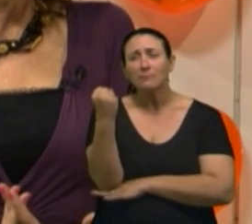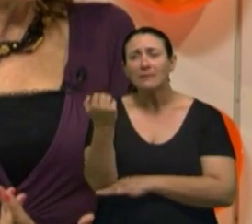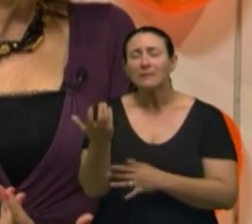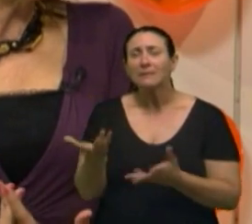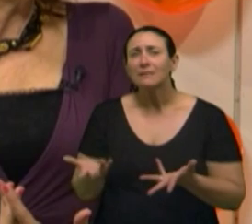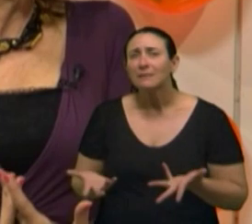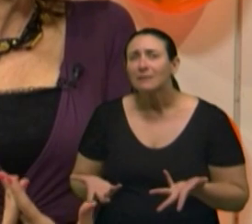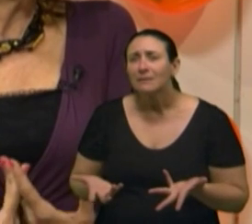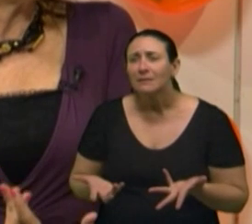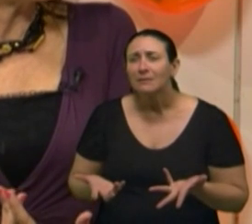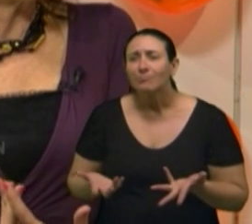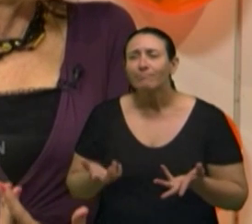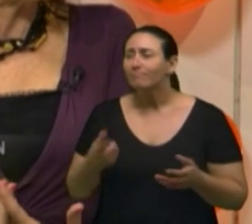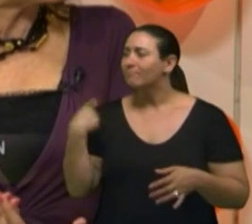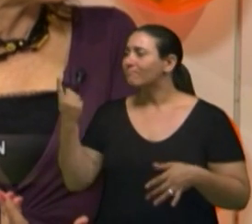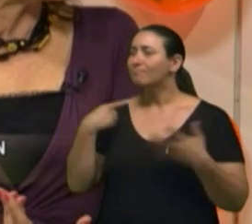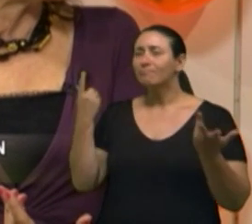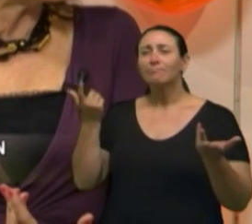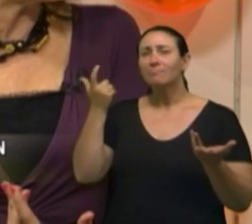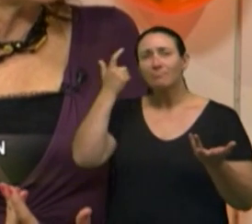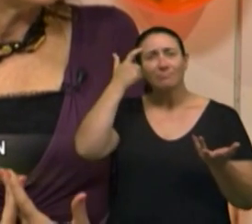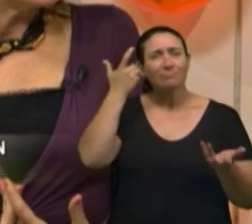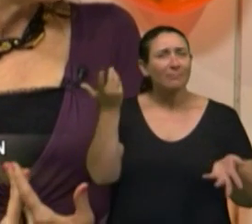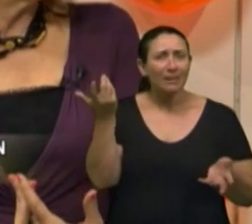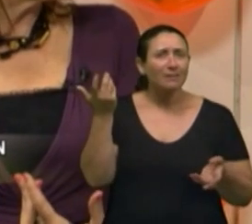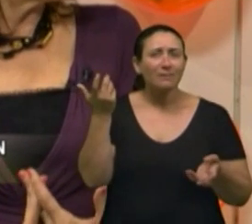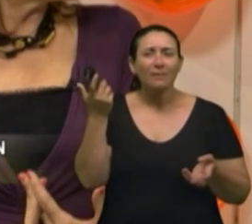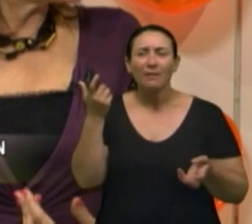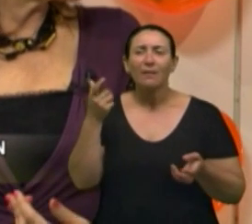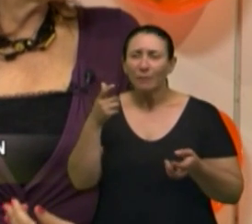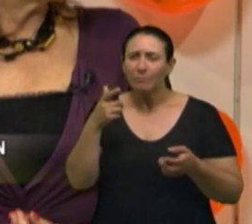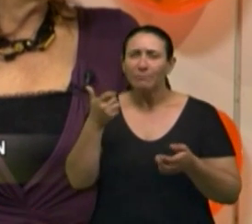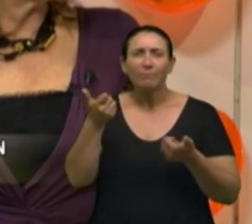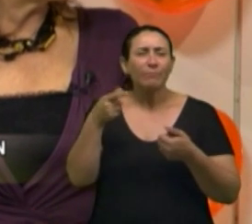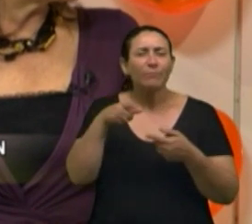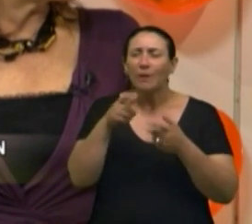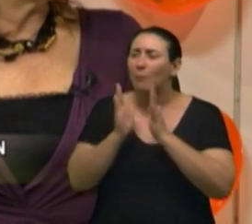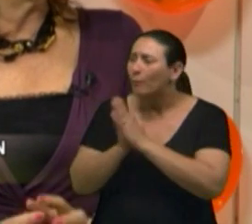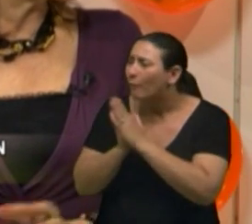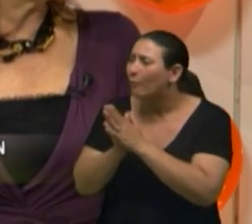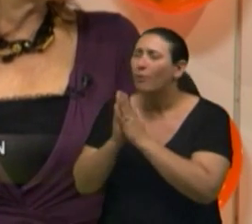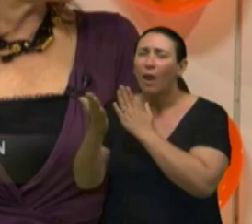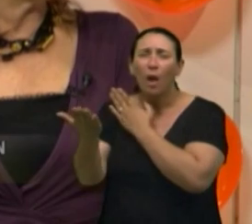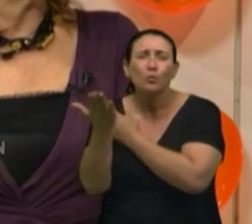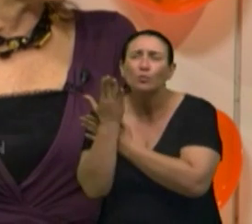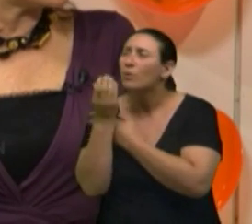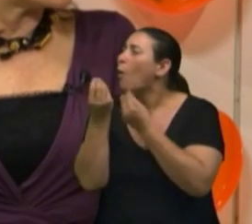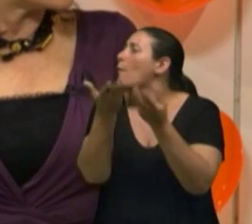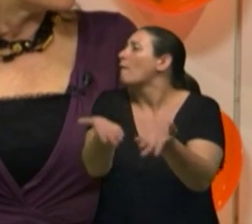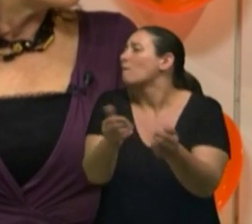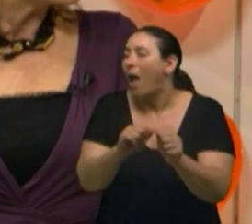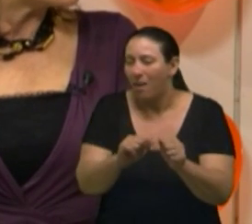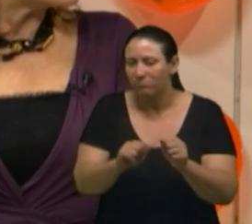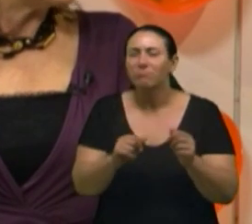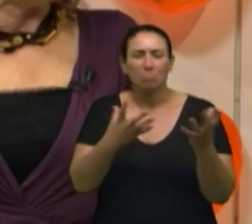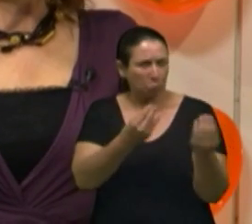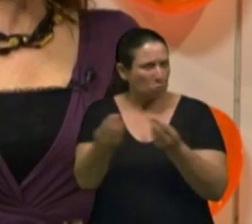o que fazer? Vocês estão há tanto tempo com essa experiência. Rosana, Fátima, por favor, nos ajudem. O que fazer?